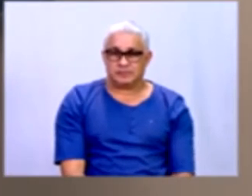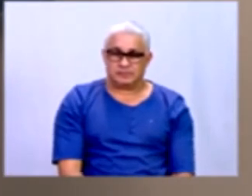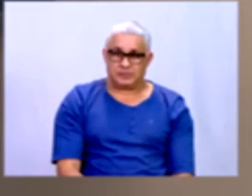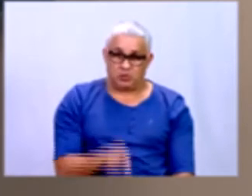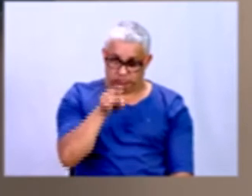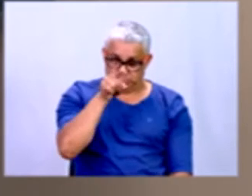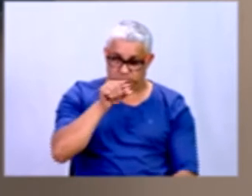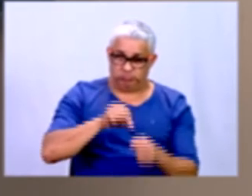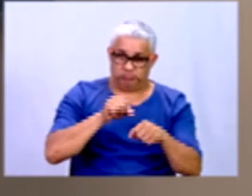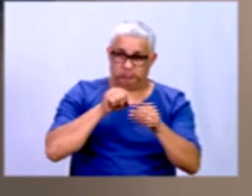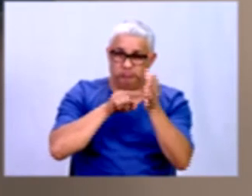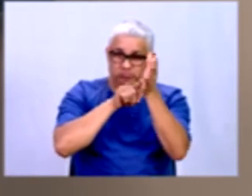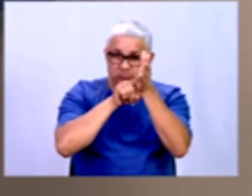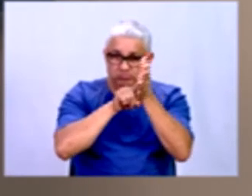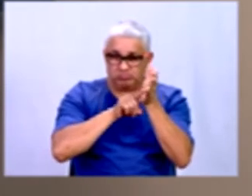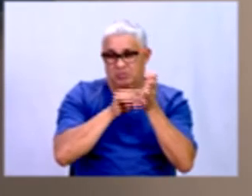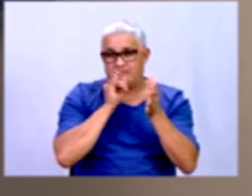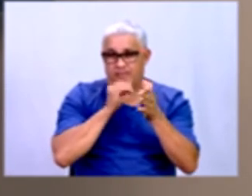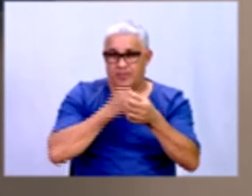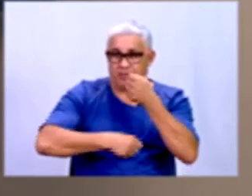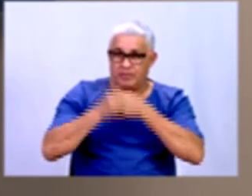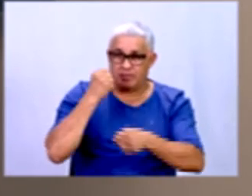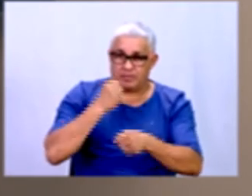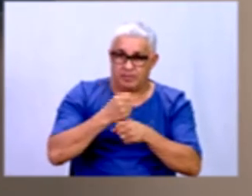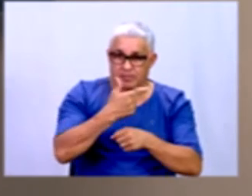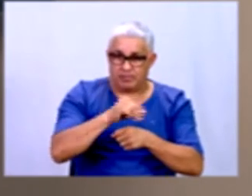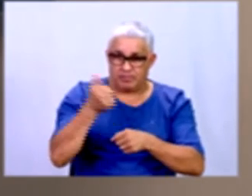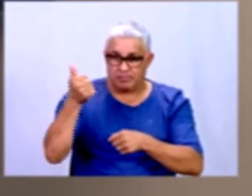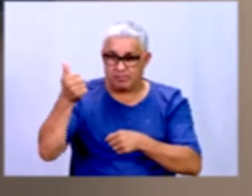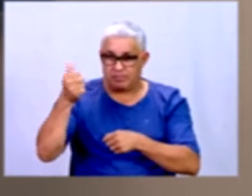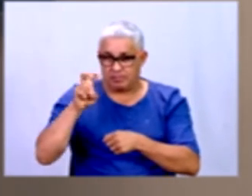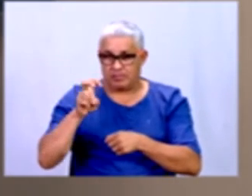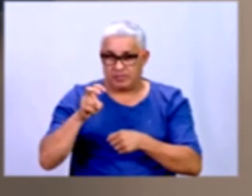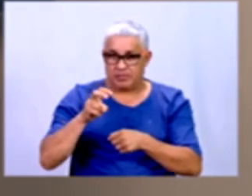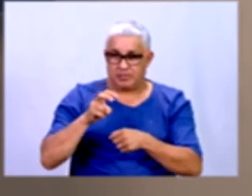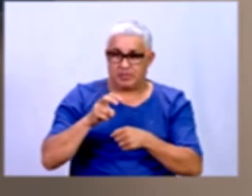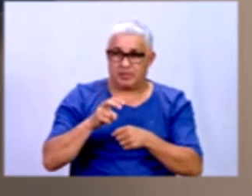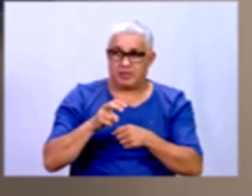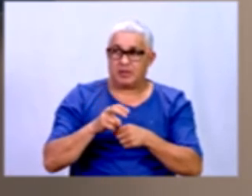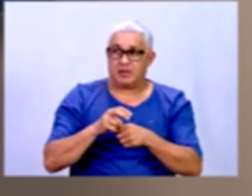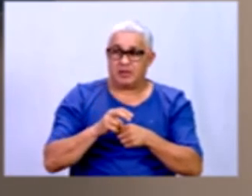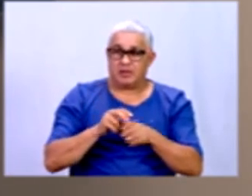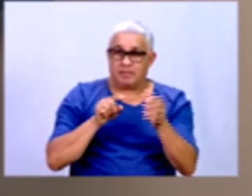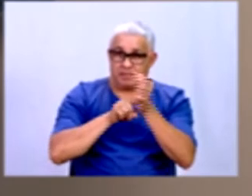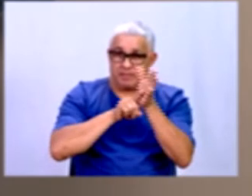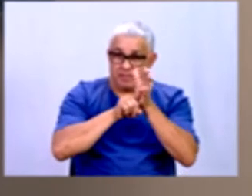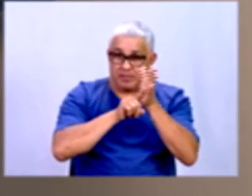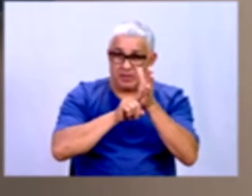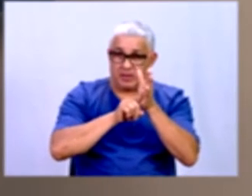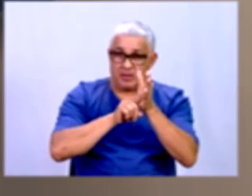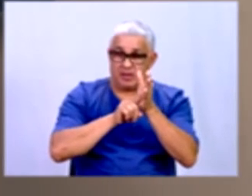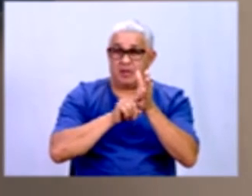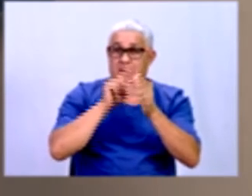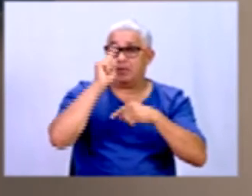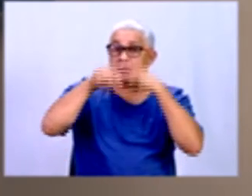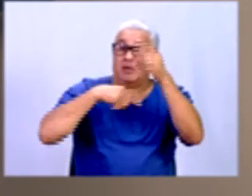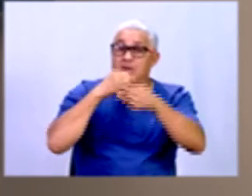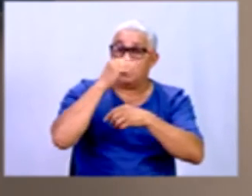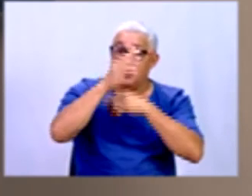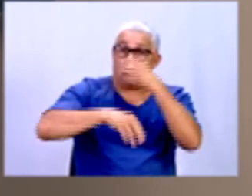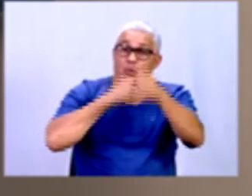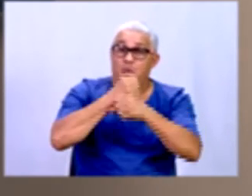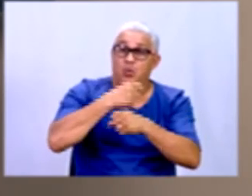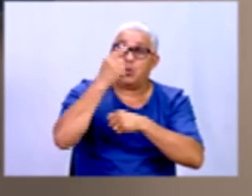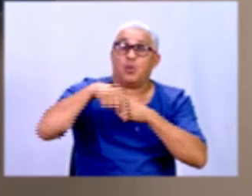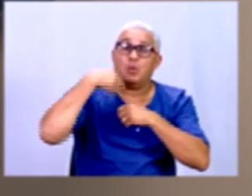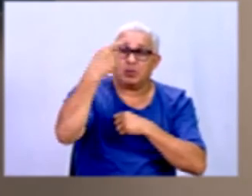que fez a pesquisa aí, por exemplo, no ano passado, foi promovido. A pesquisa que você fez está ali, é outra pessoa que vai fazer no ano que vem. Você foi promovido agora, não é